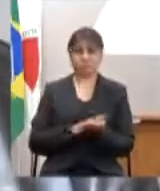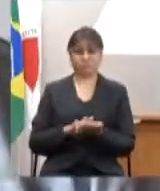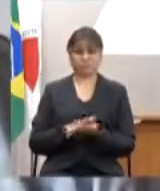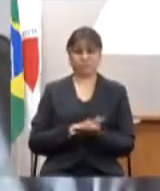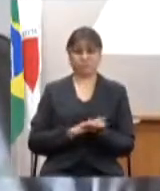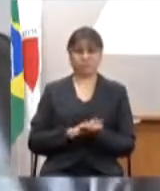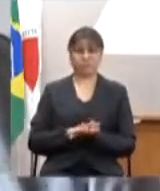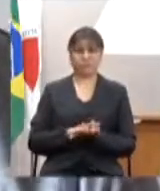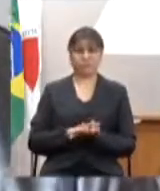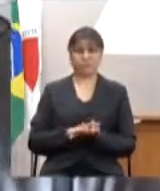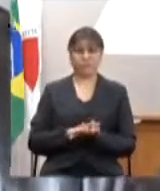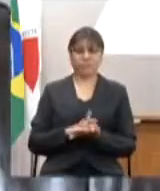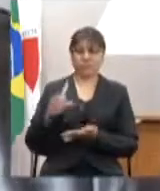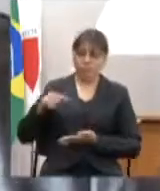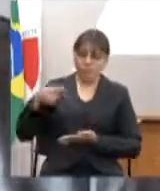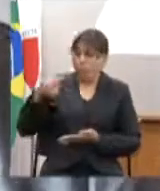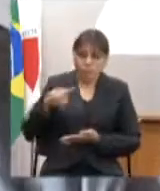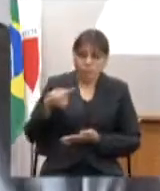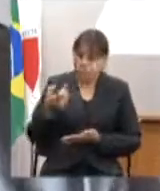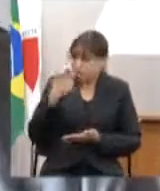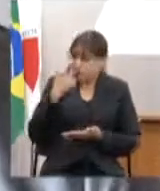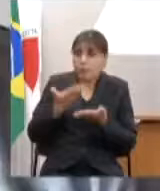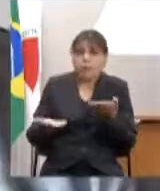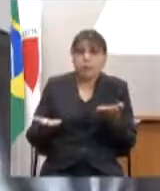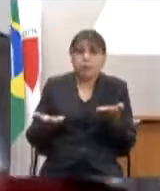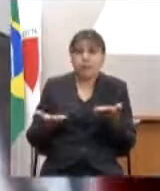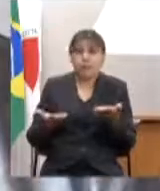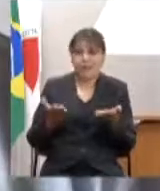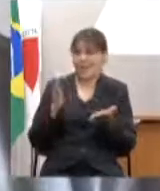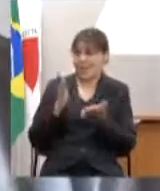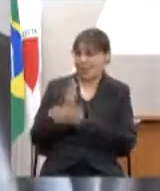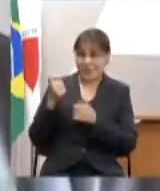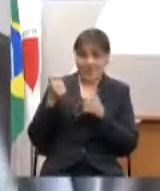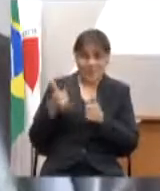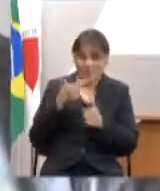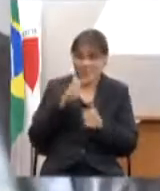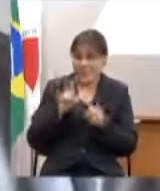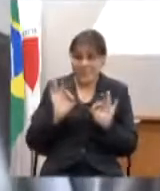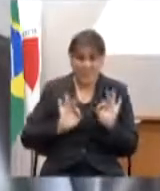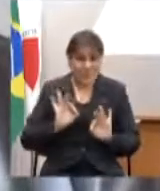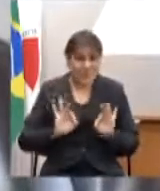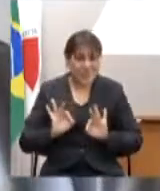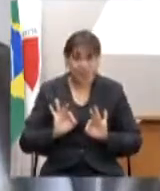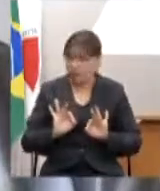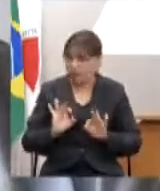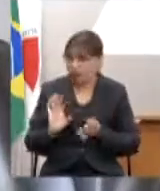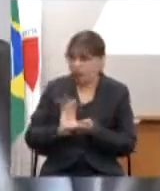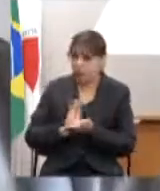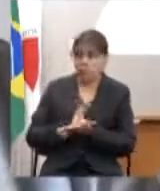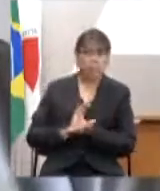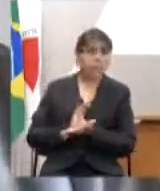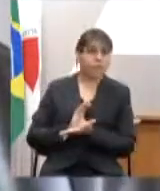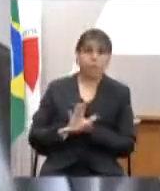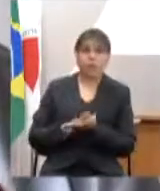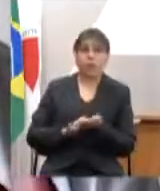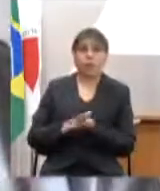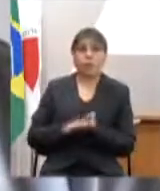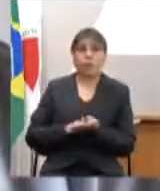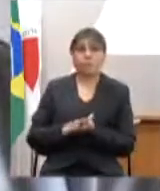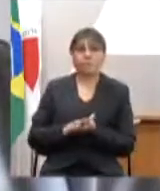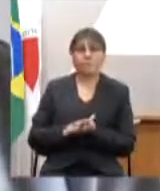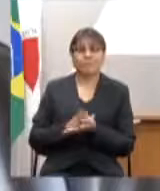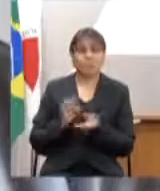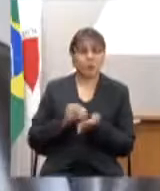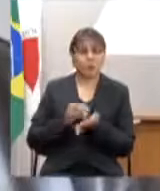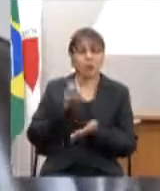depois se perde a gente aprova constrói e depois os recursos não aparecem há aí um desinteresse